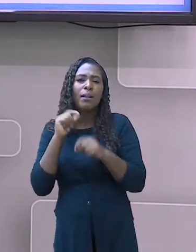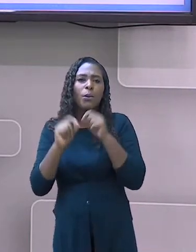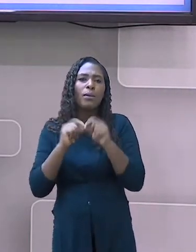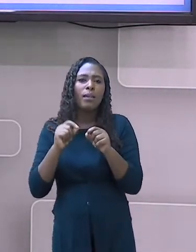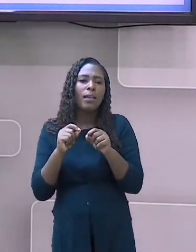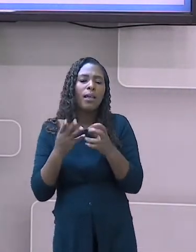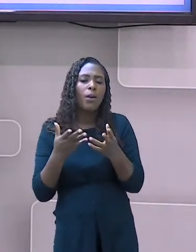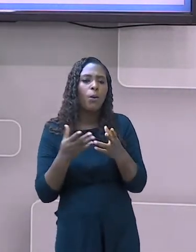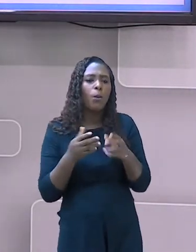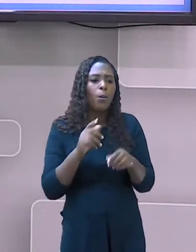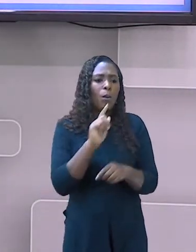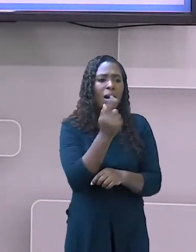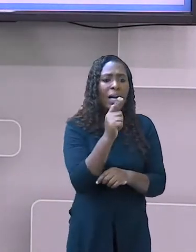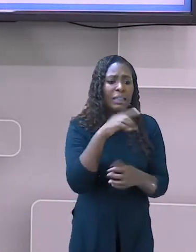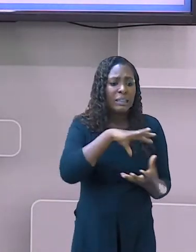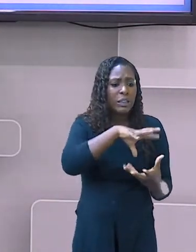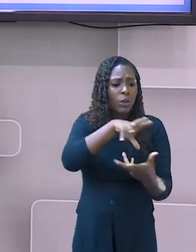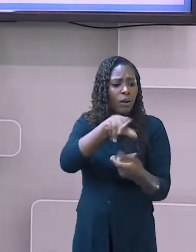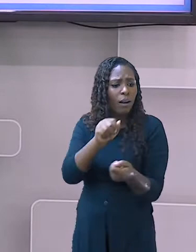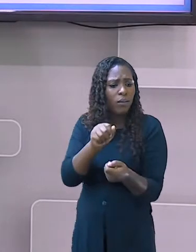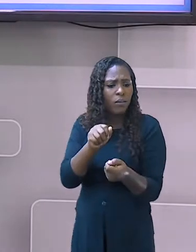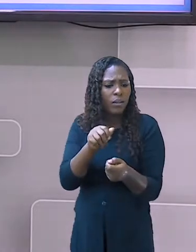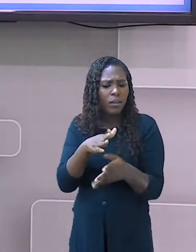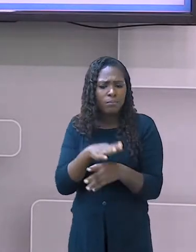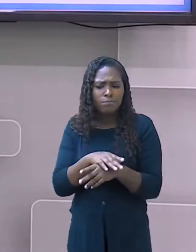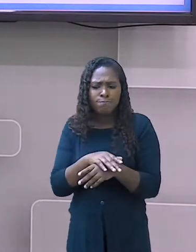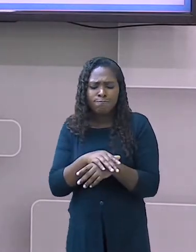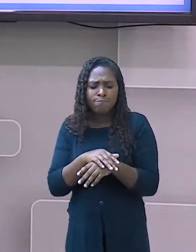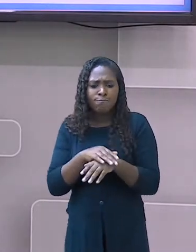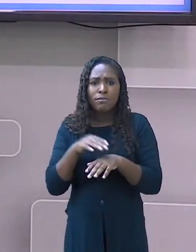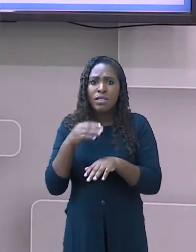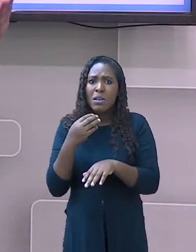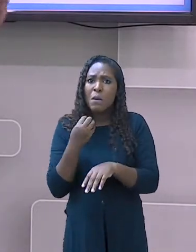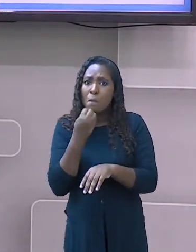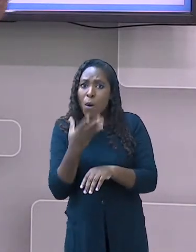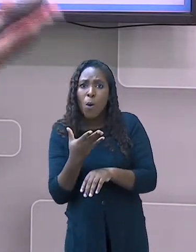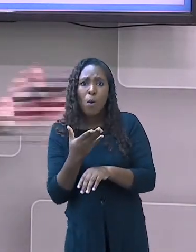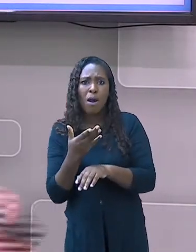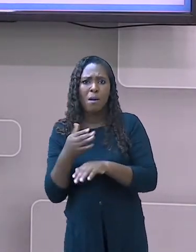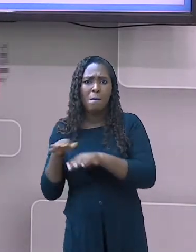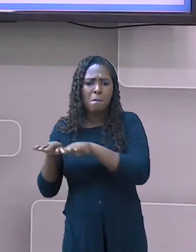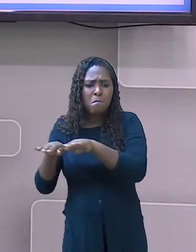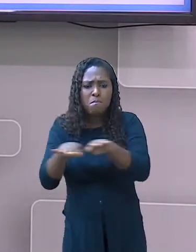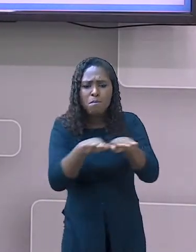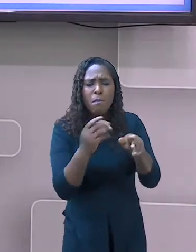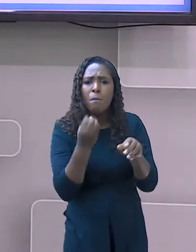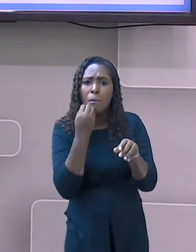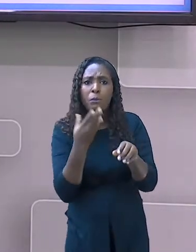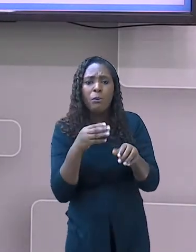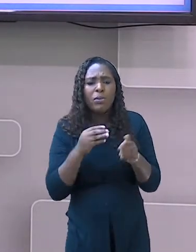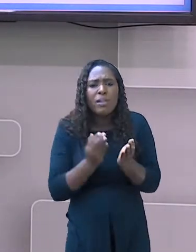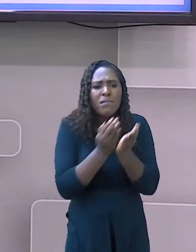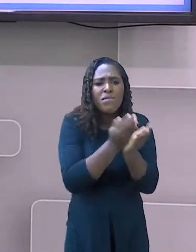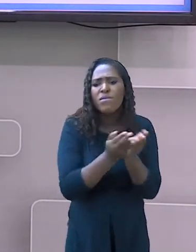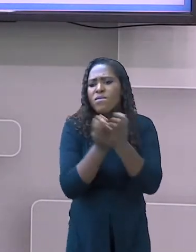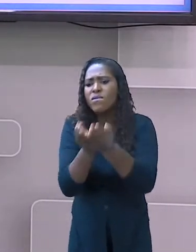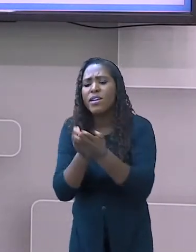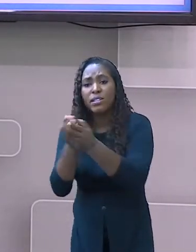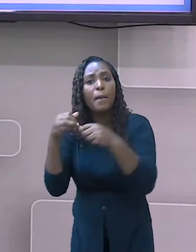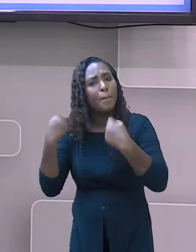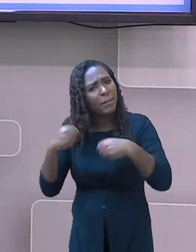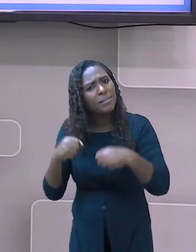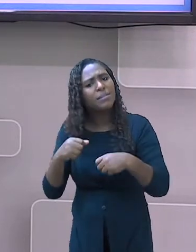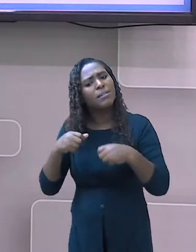em 1488 que os portugueses chegaram ao cabo da Boa